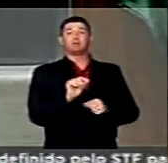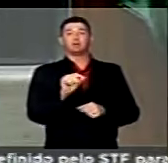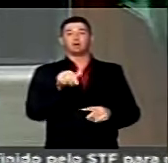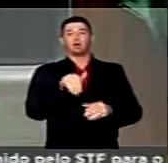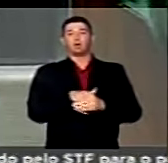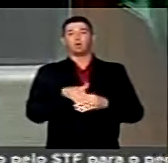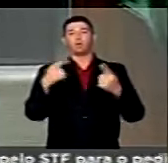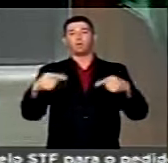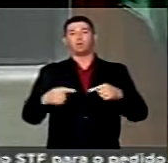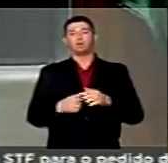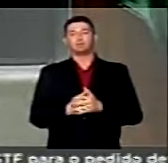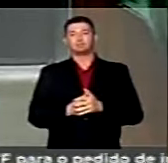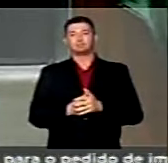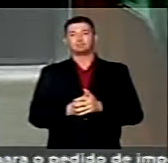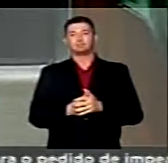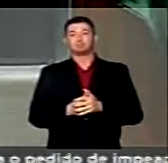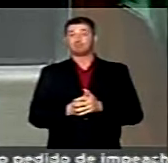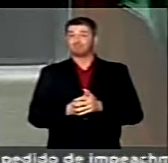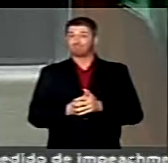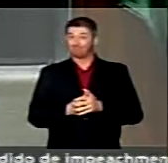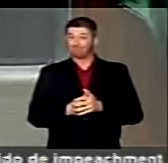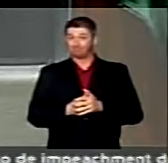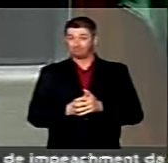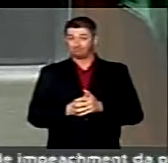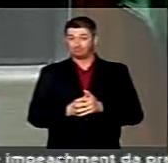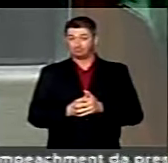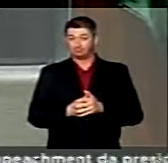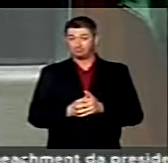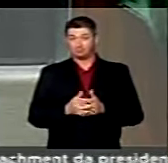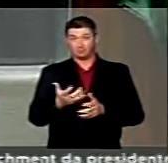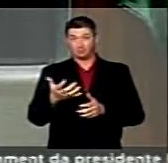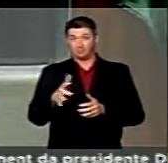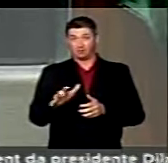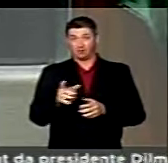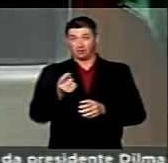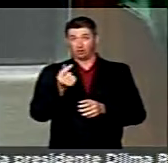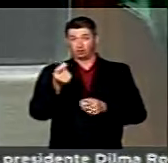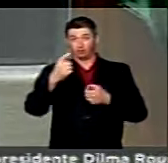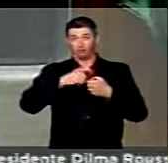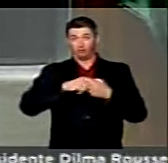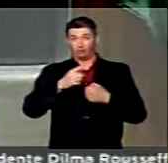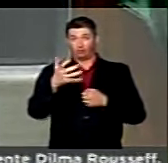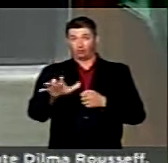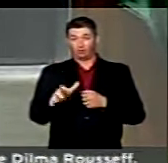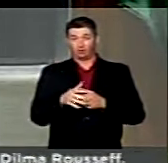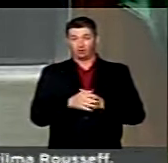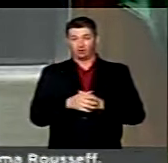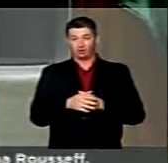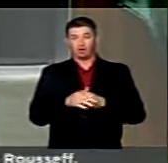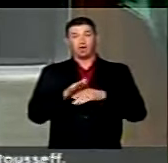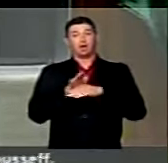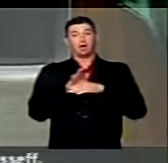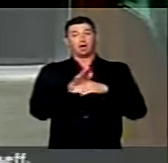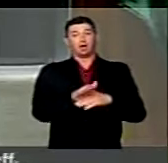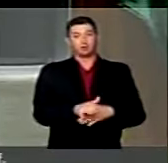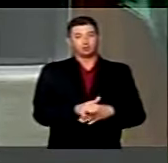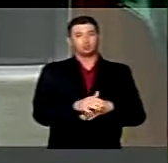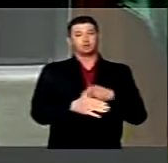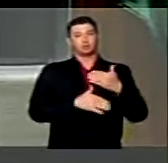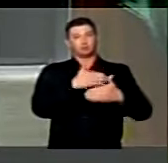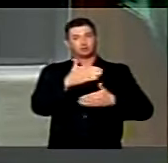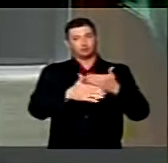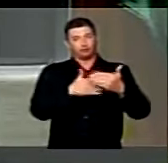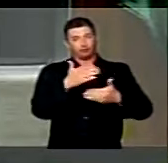A oposição não quer que esses recursos contribuam para o